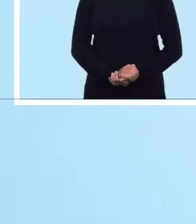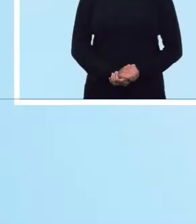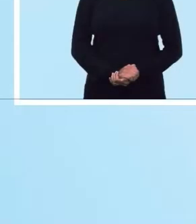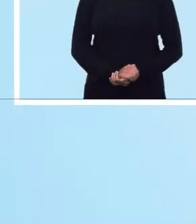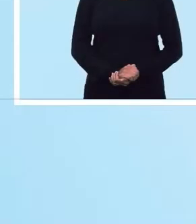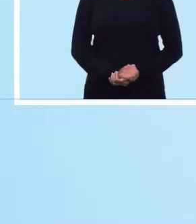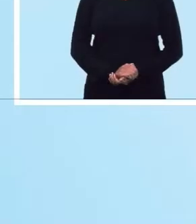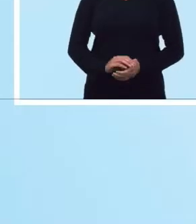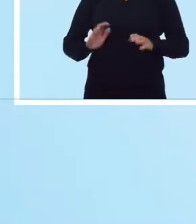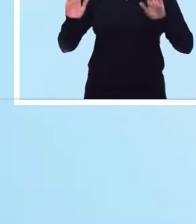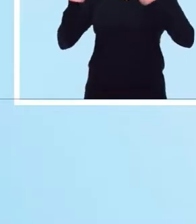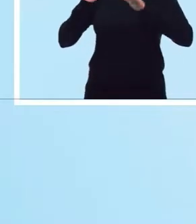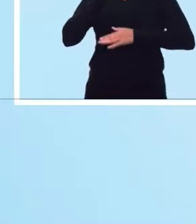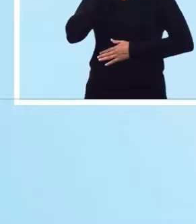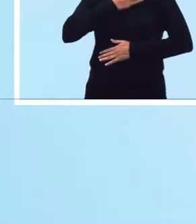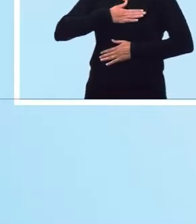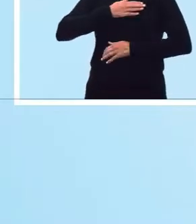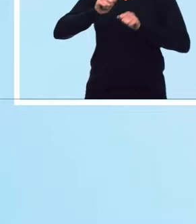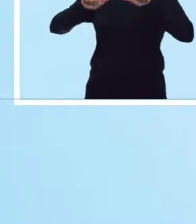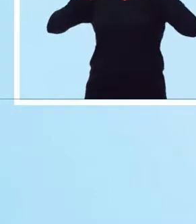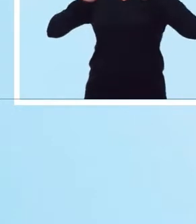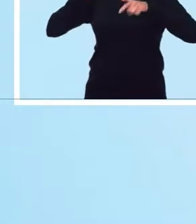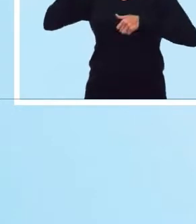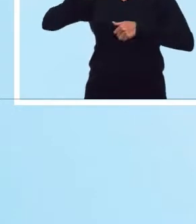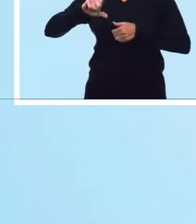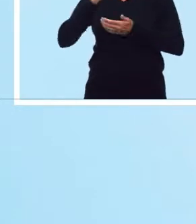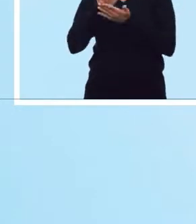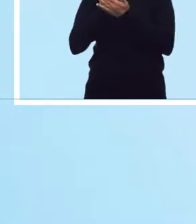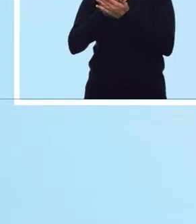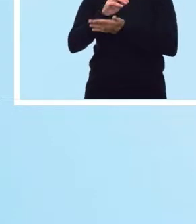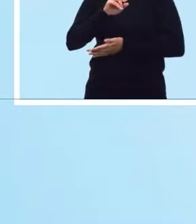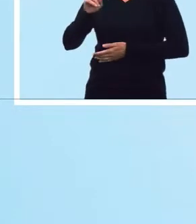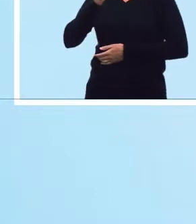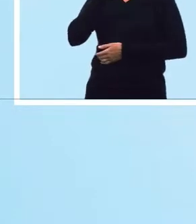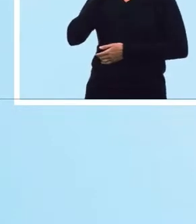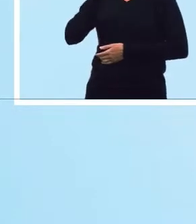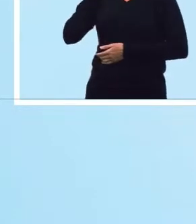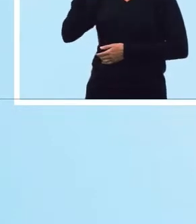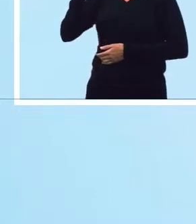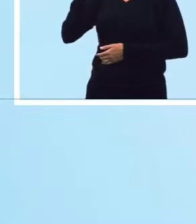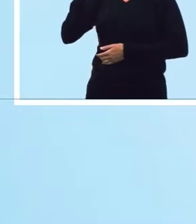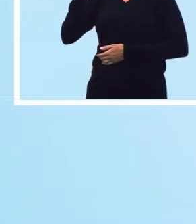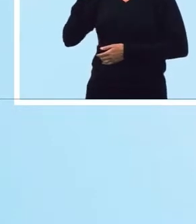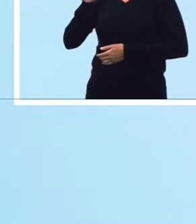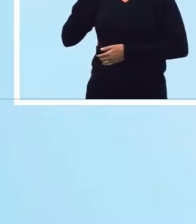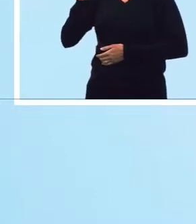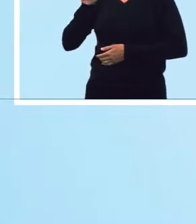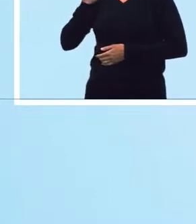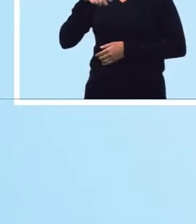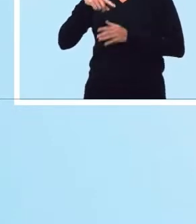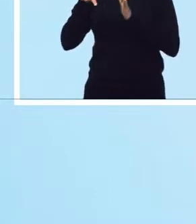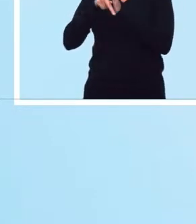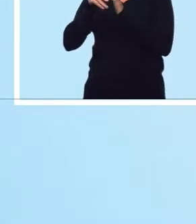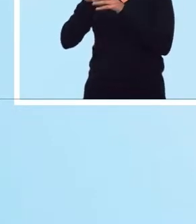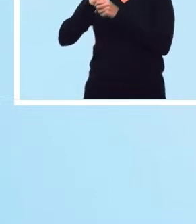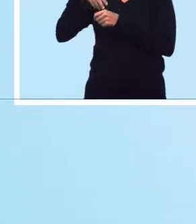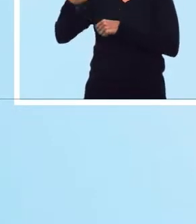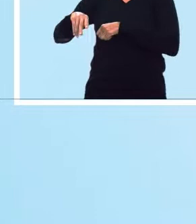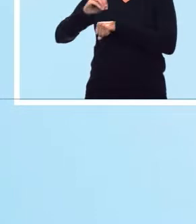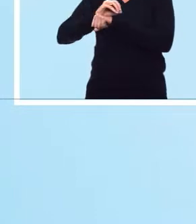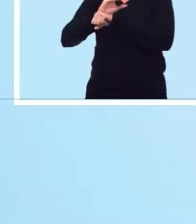Caros, sejam bem-vindos a mais uma sessão. Aqui é André Schiavon falando, arquiteto do time da Huawei Cloud.